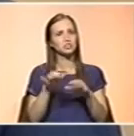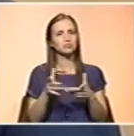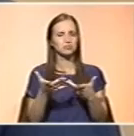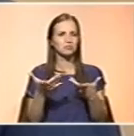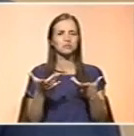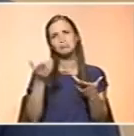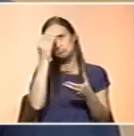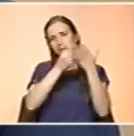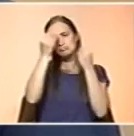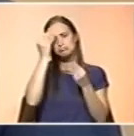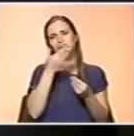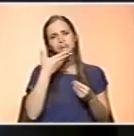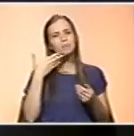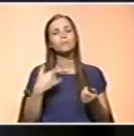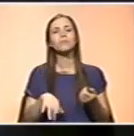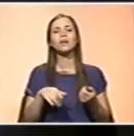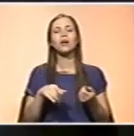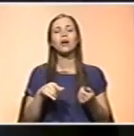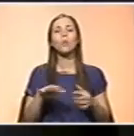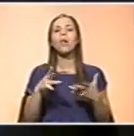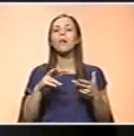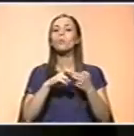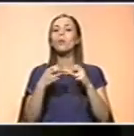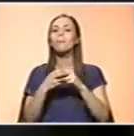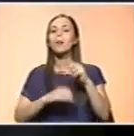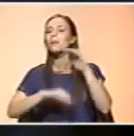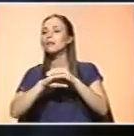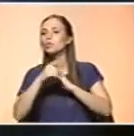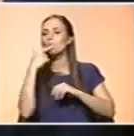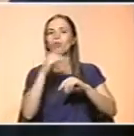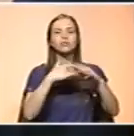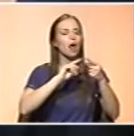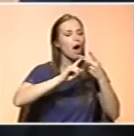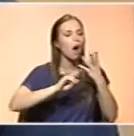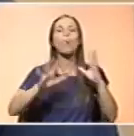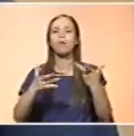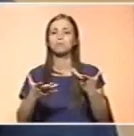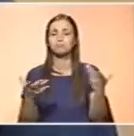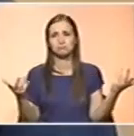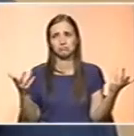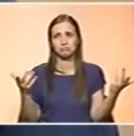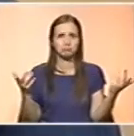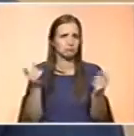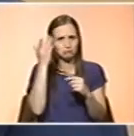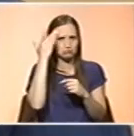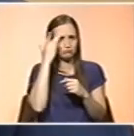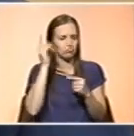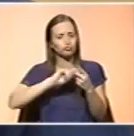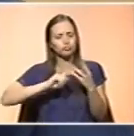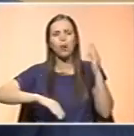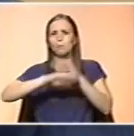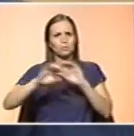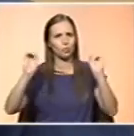e recebem. Quais são as limitações que estas crianças têm depois no seu dia-a-dia? Ou não têm nenhumas? Em princípio, não devem ter limitações. Muitas vezes,